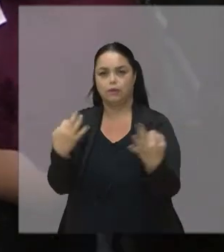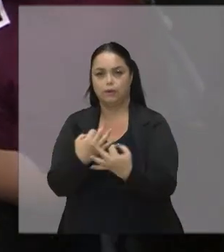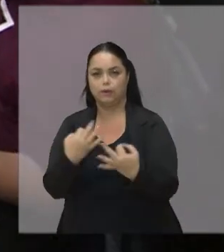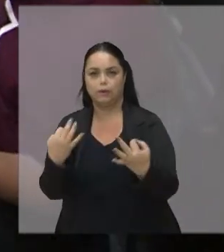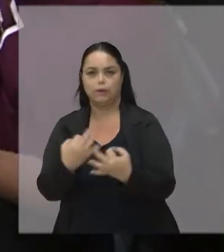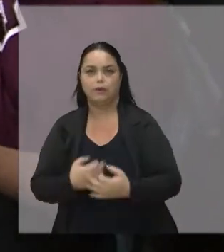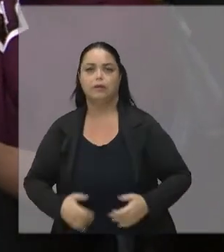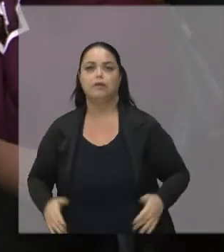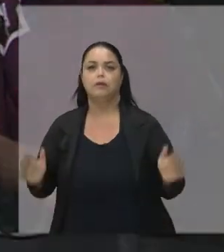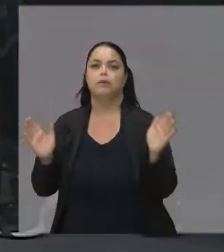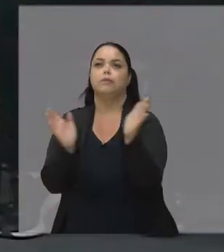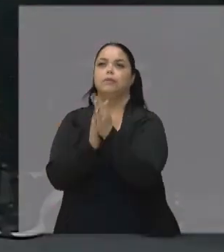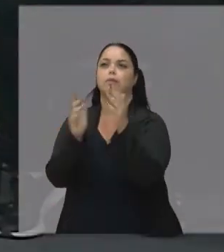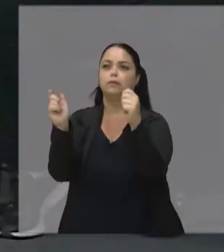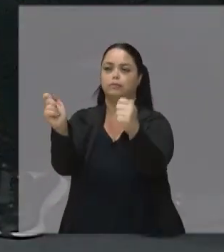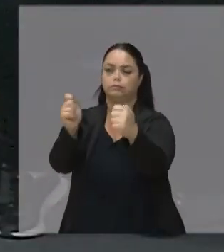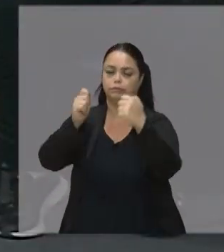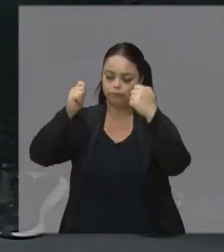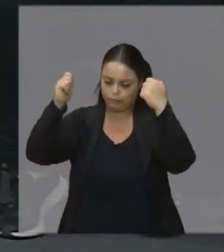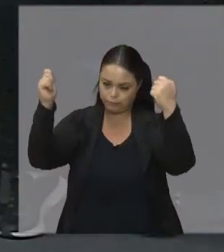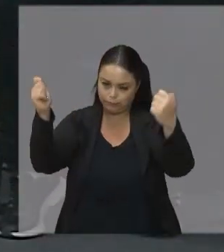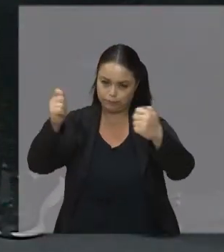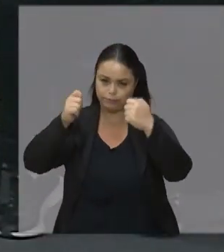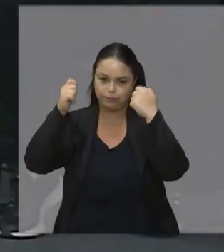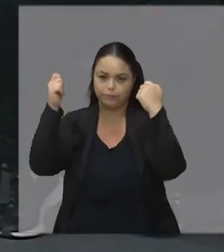Aleluia